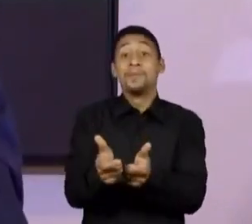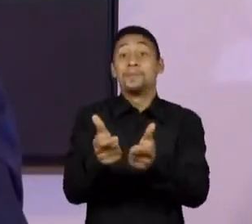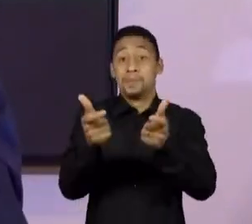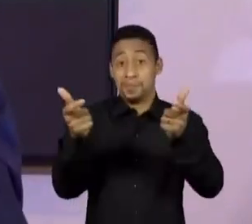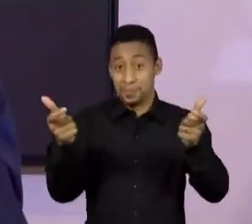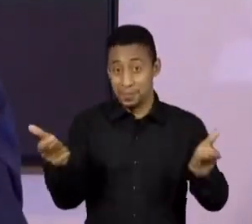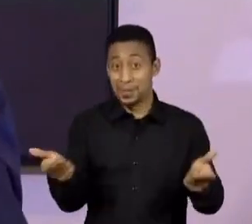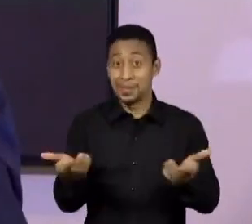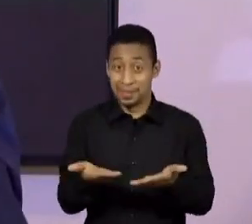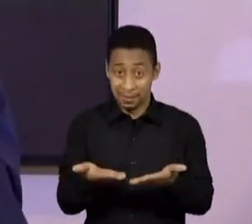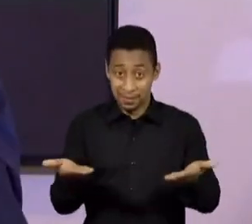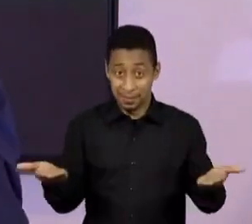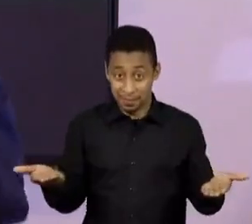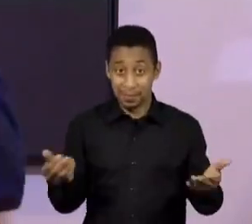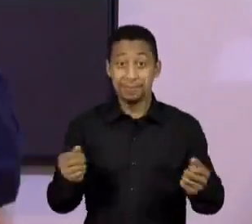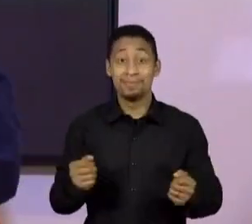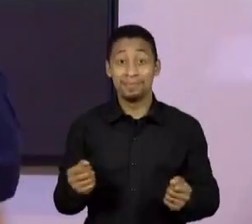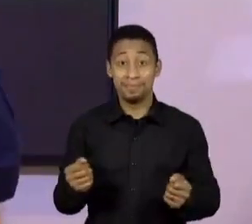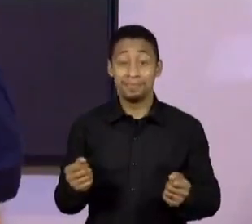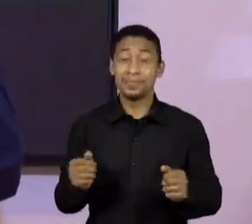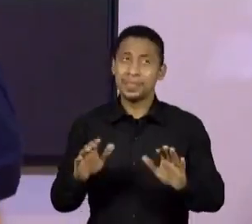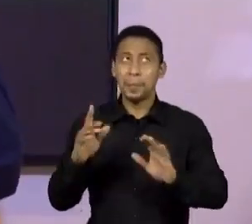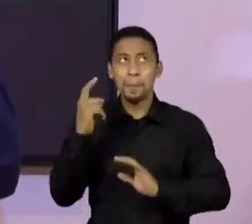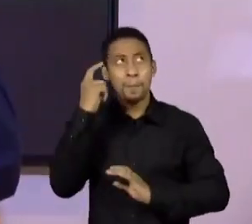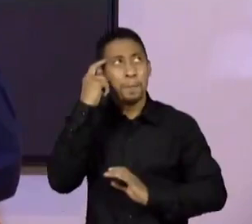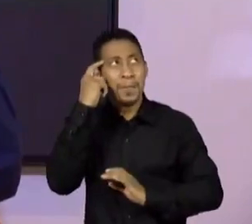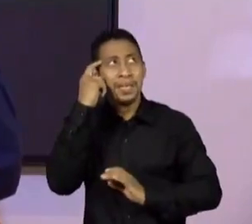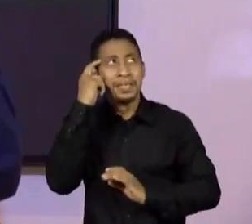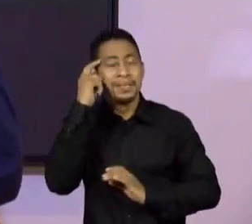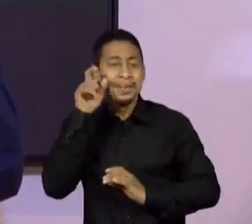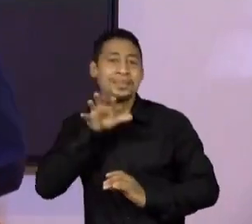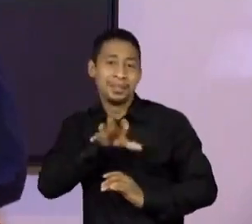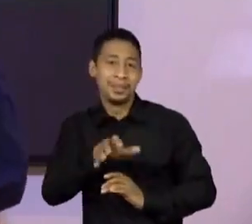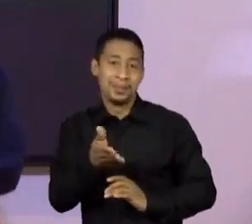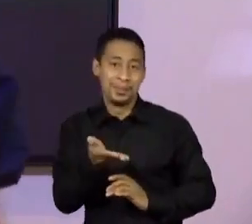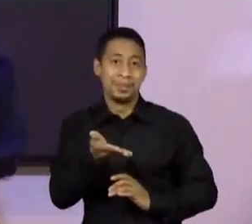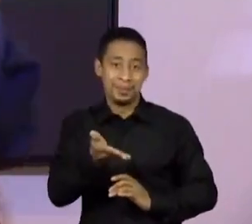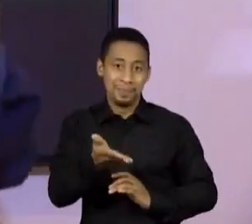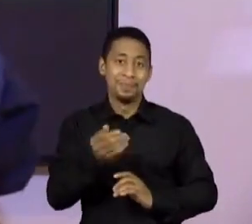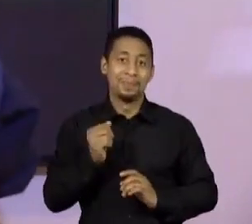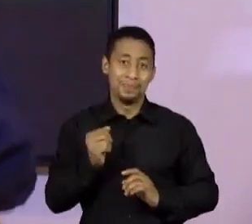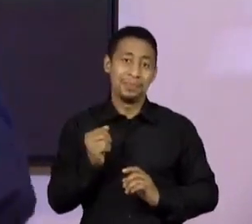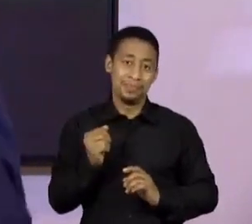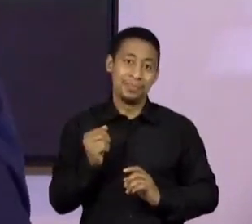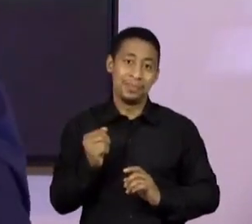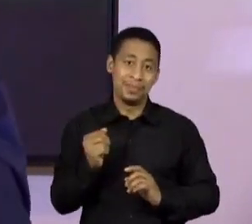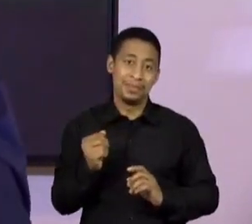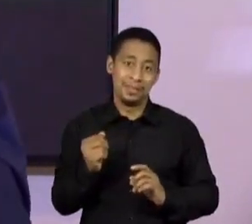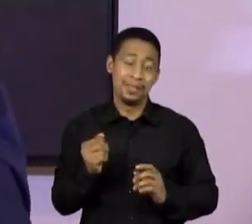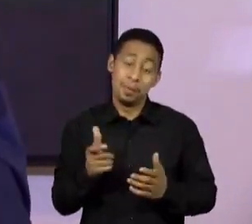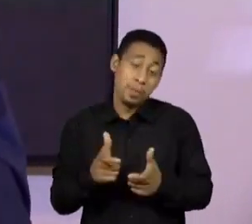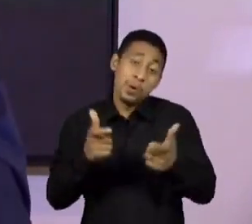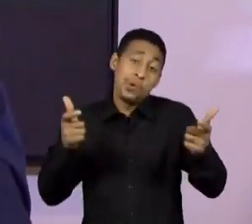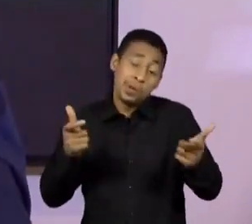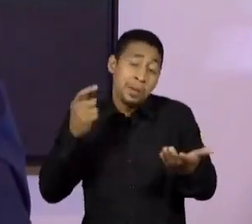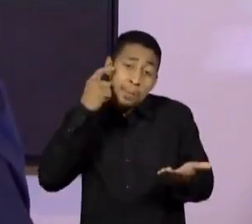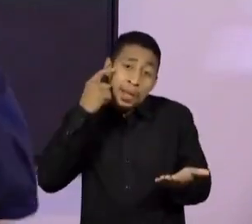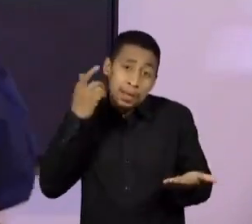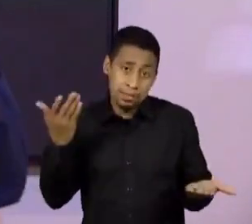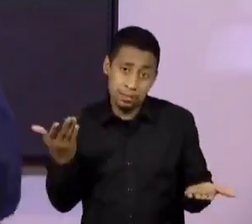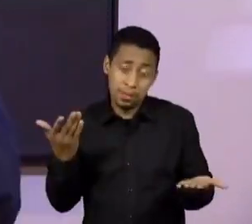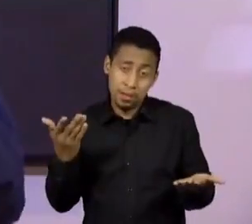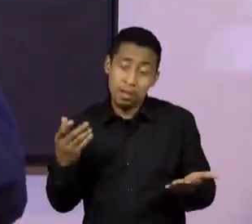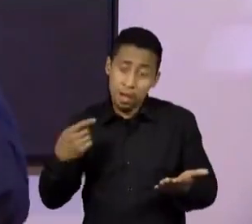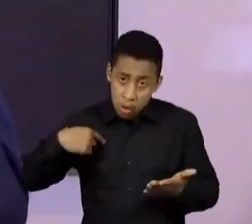pensa nisso, temos que estar nos